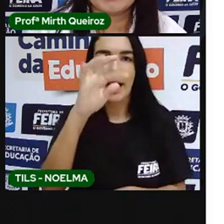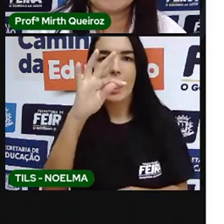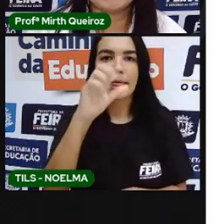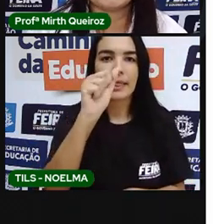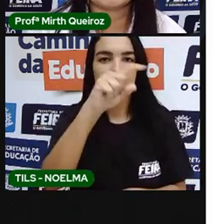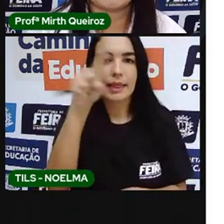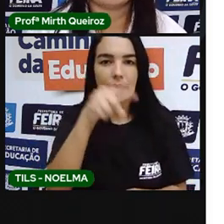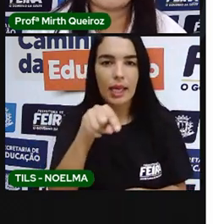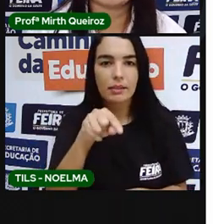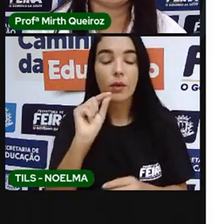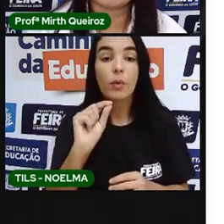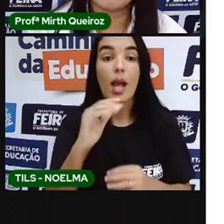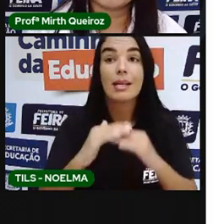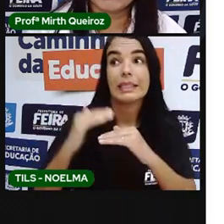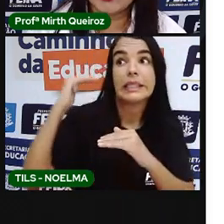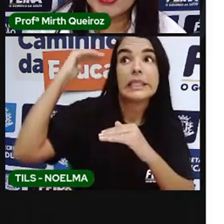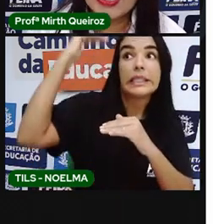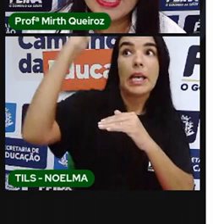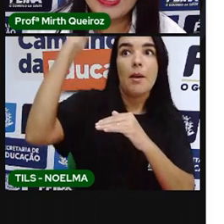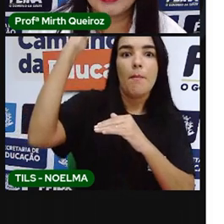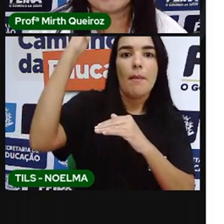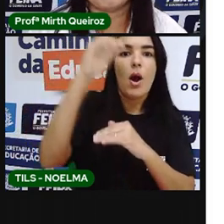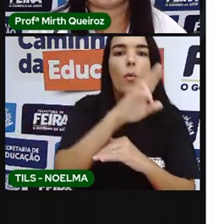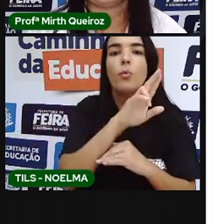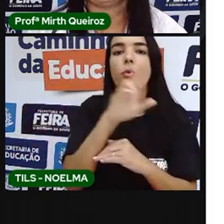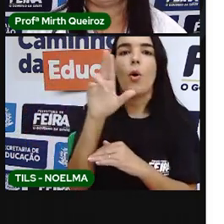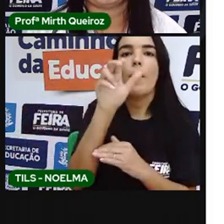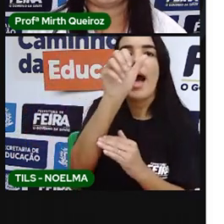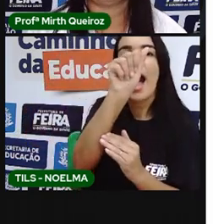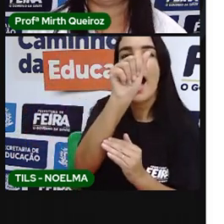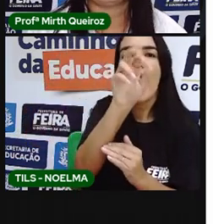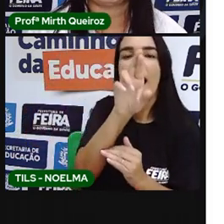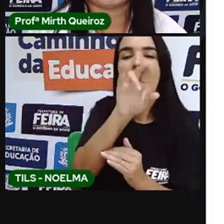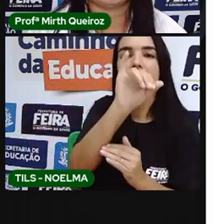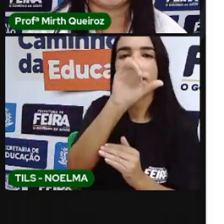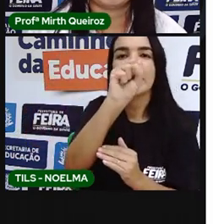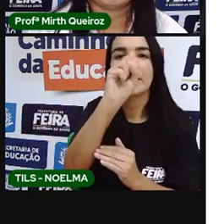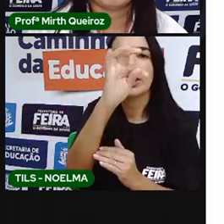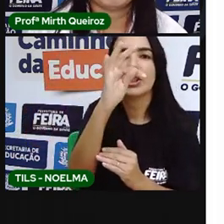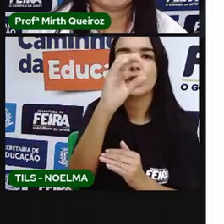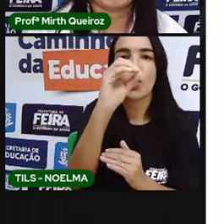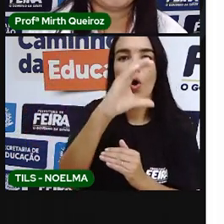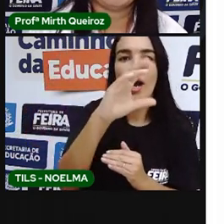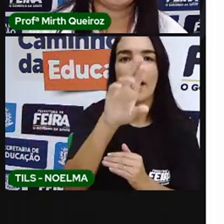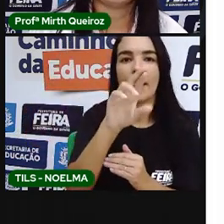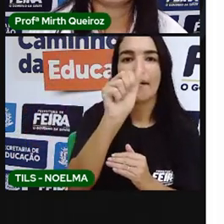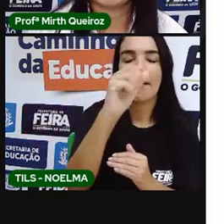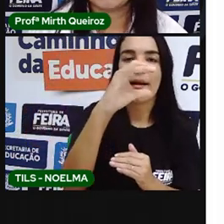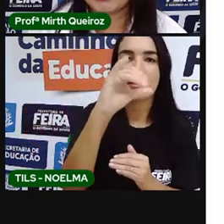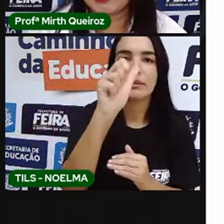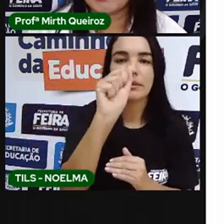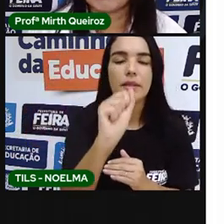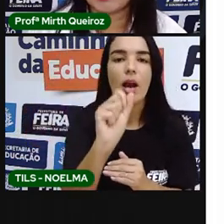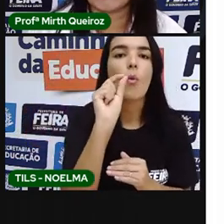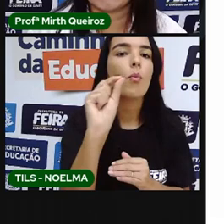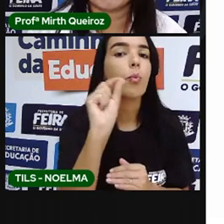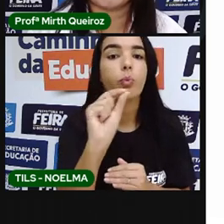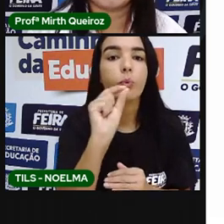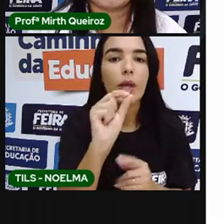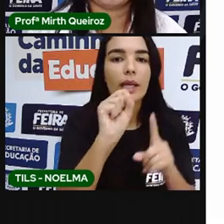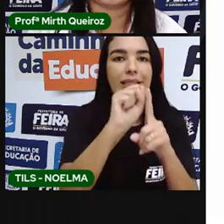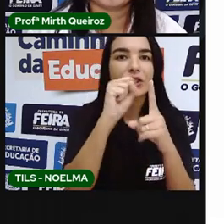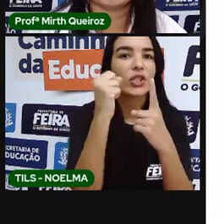topo da pirâmide, estava a aristocracia, né? Que era o sistema político da